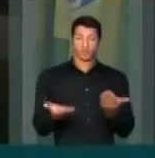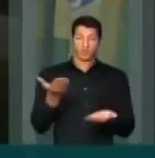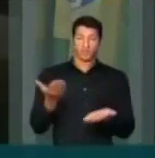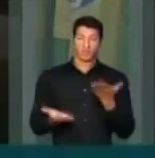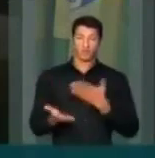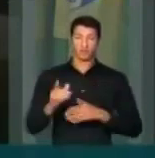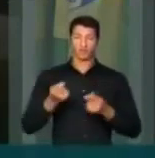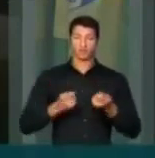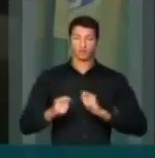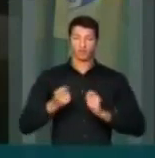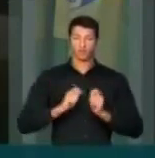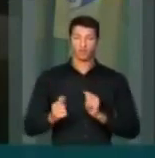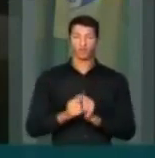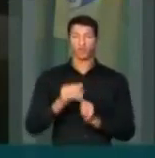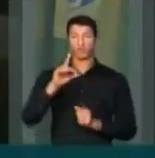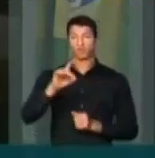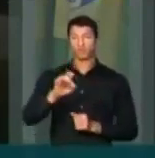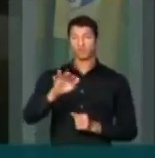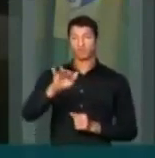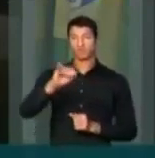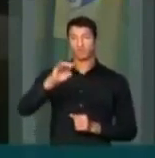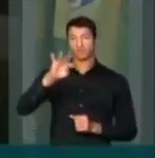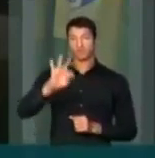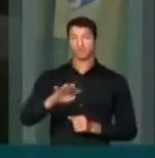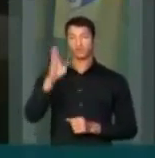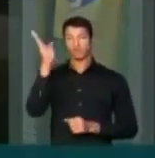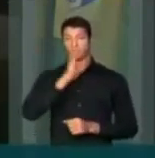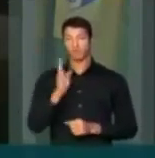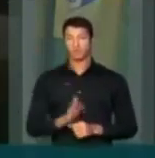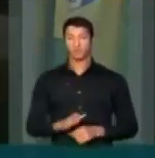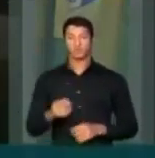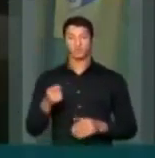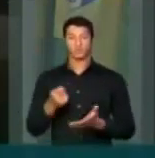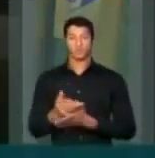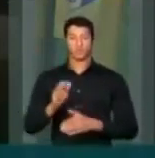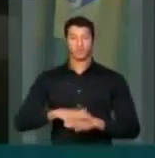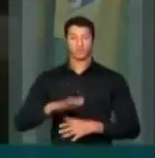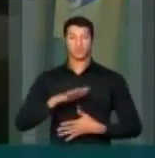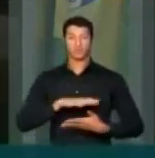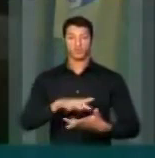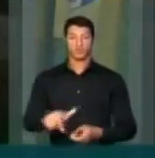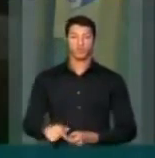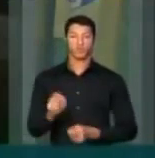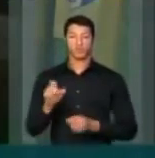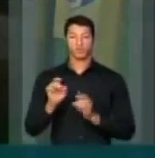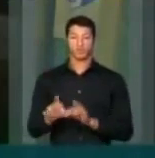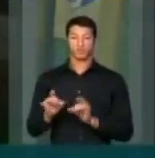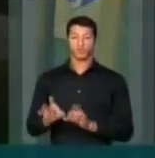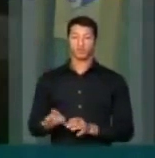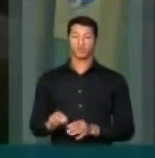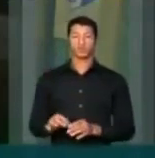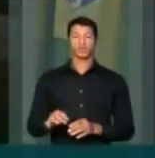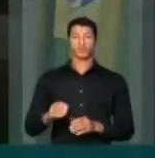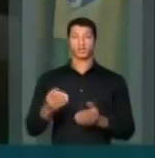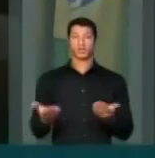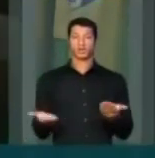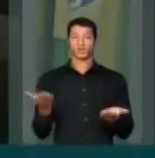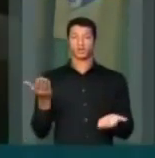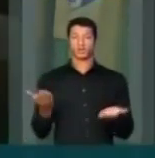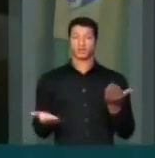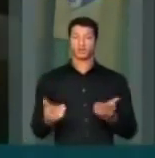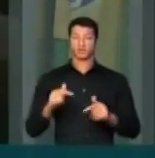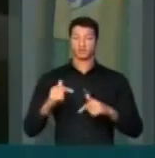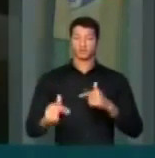comercial com déficit. O Brasil compra mais no mundo do que vende. A balança de